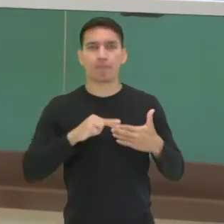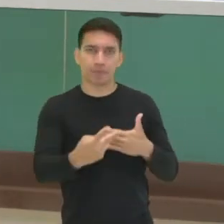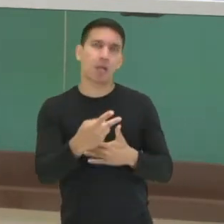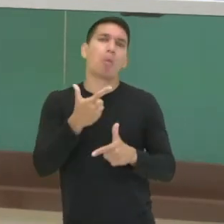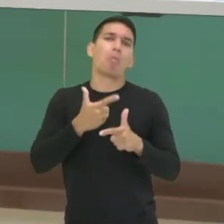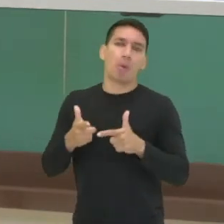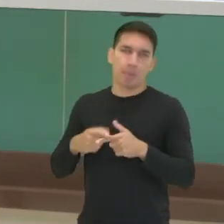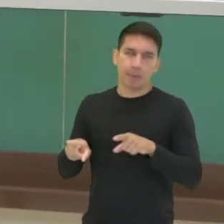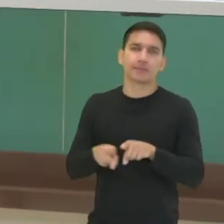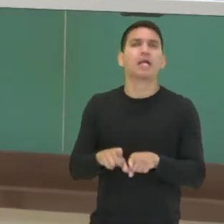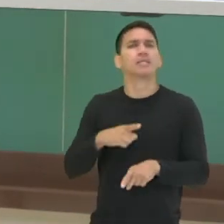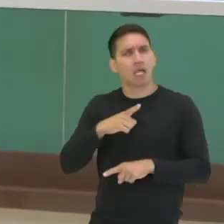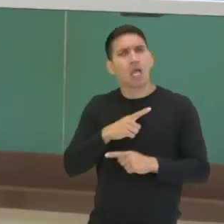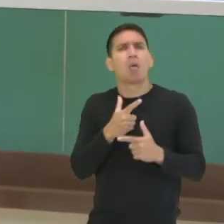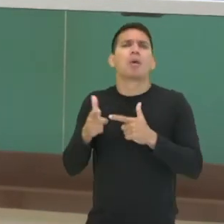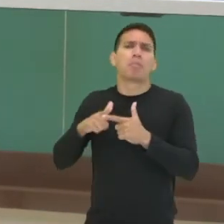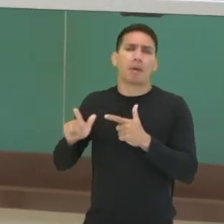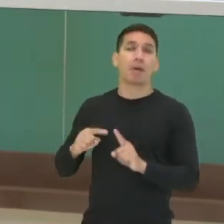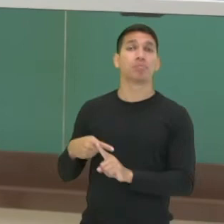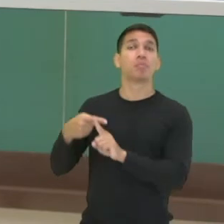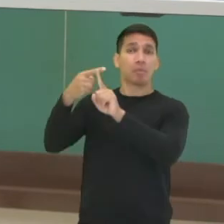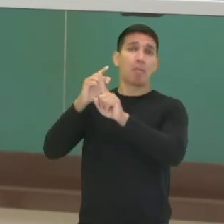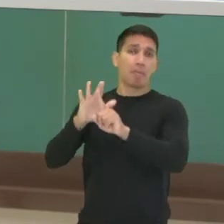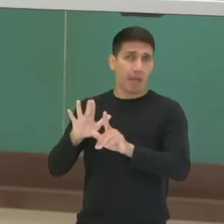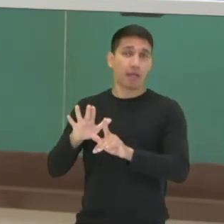positivas, mas também consequências negativas aí.